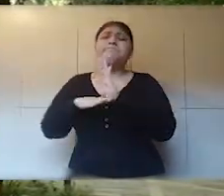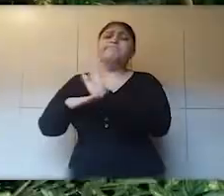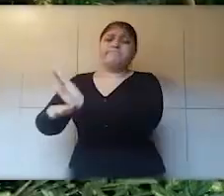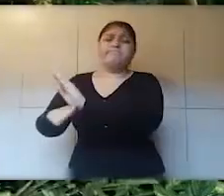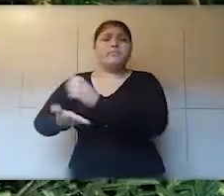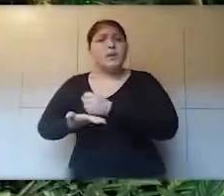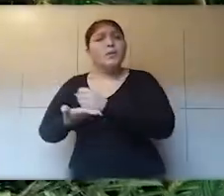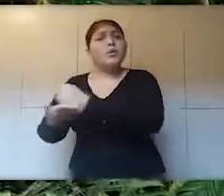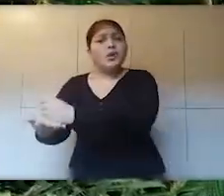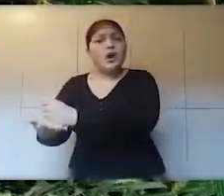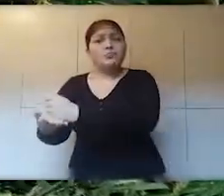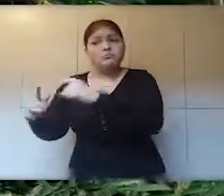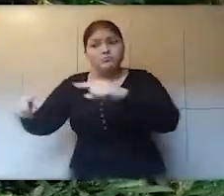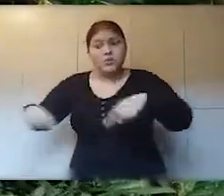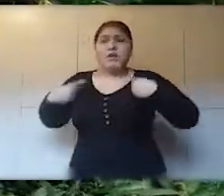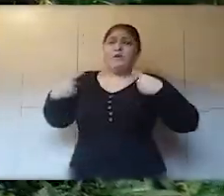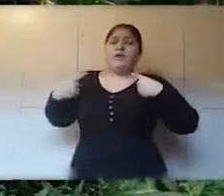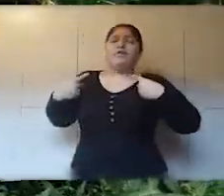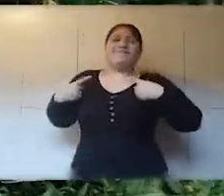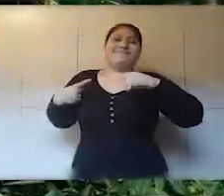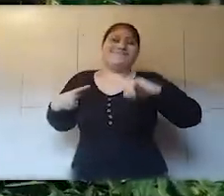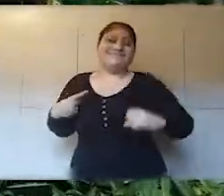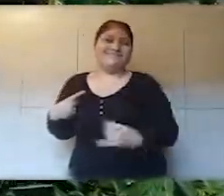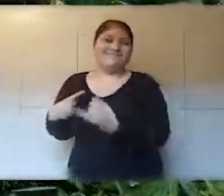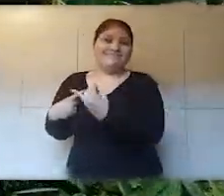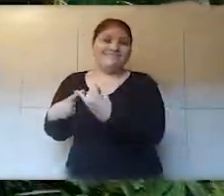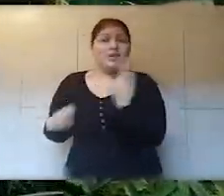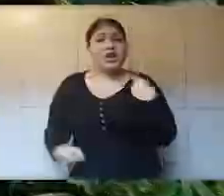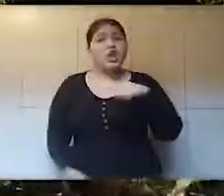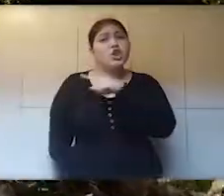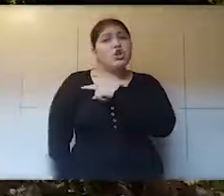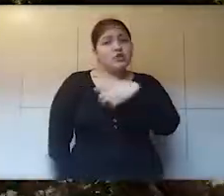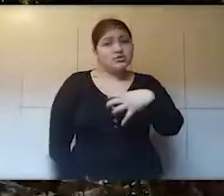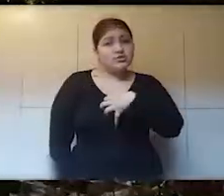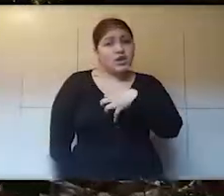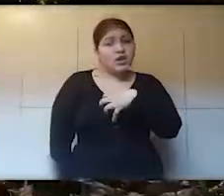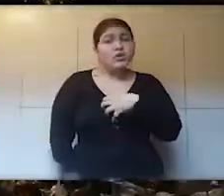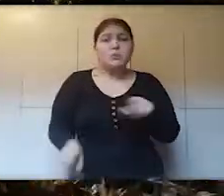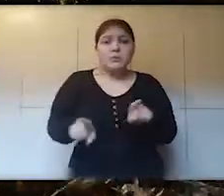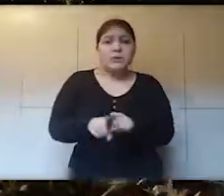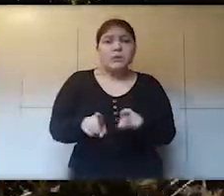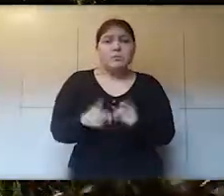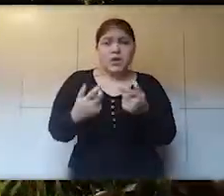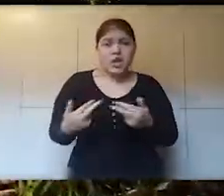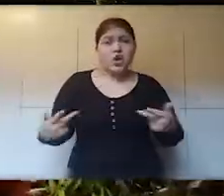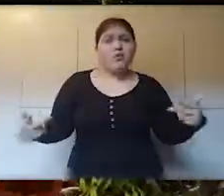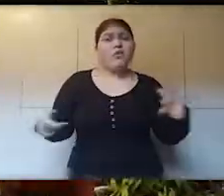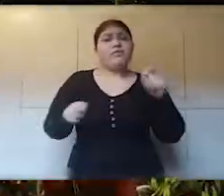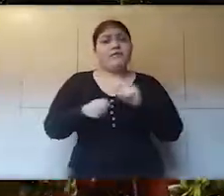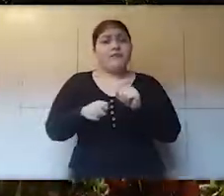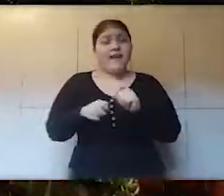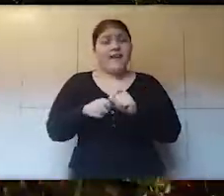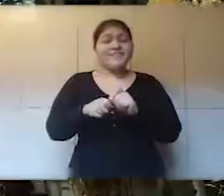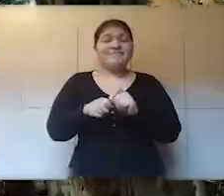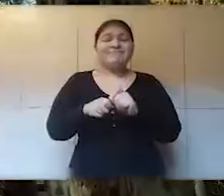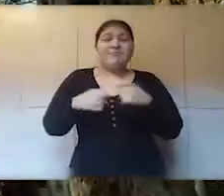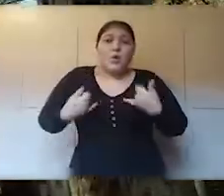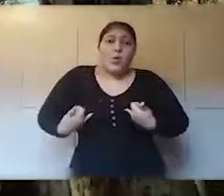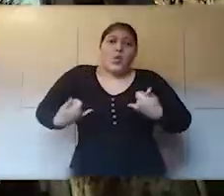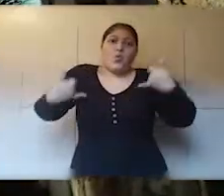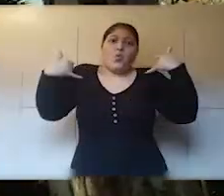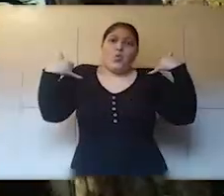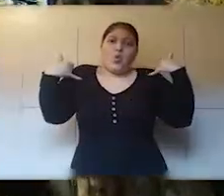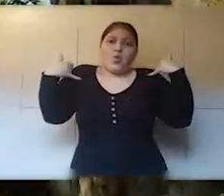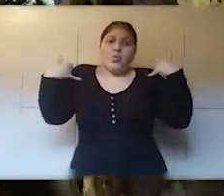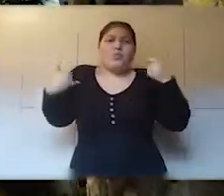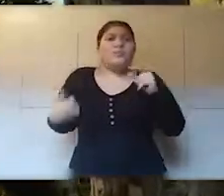oportunidade. Temos orgulho de quem somos e do que fazemos. Em breve estaremos próximos